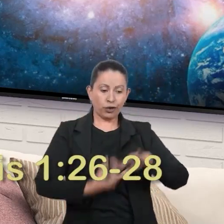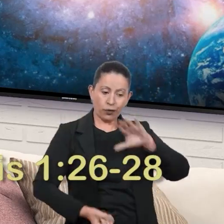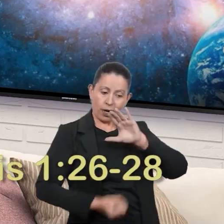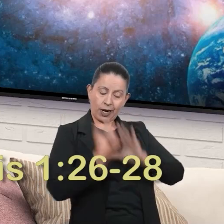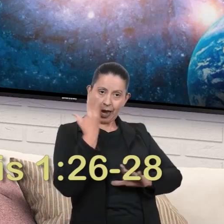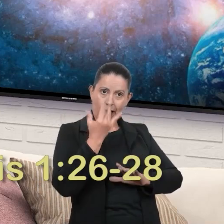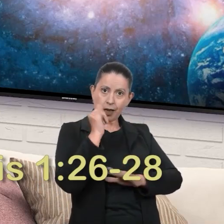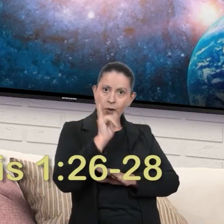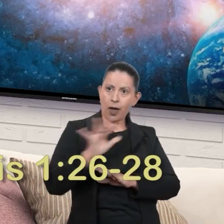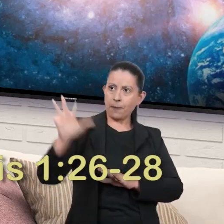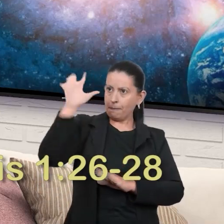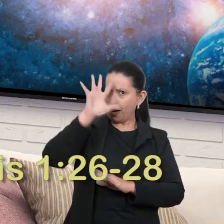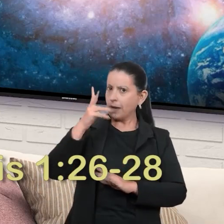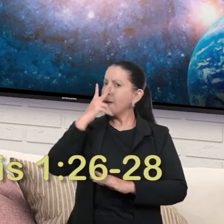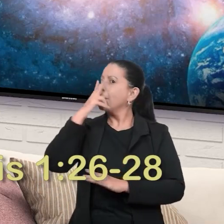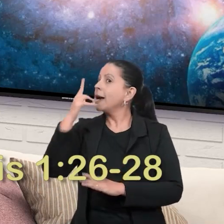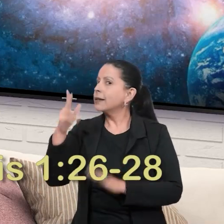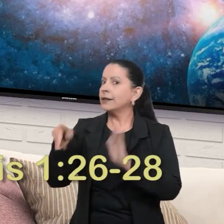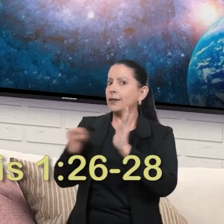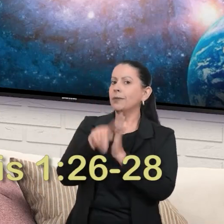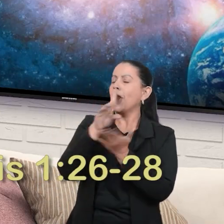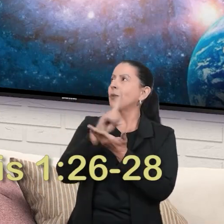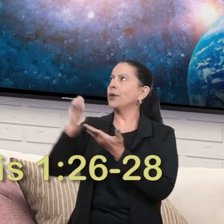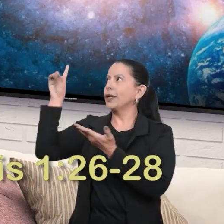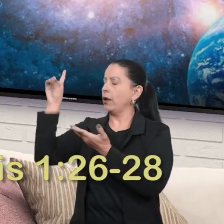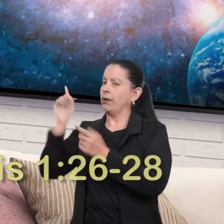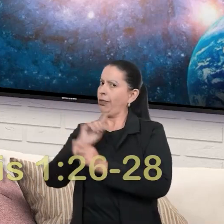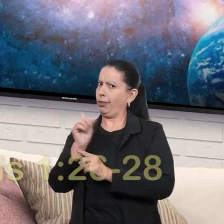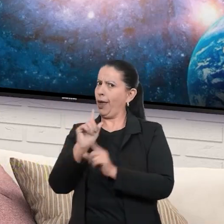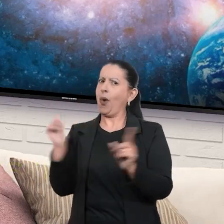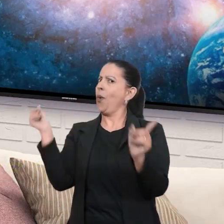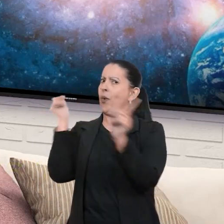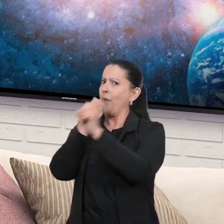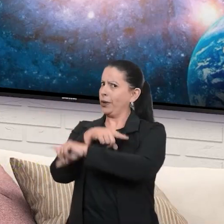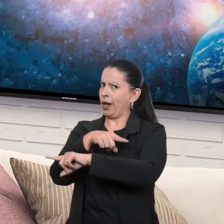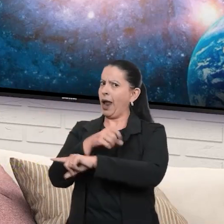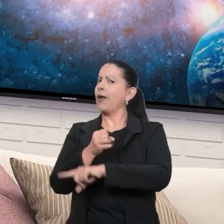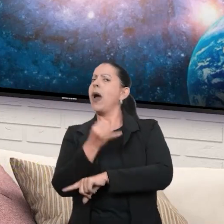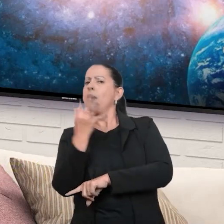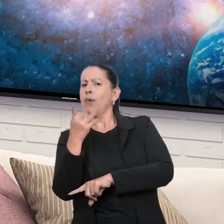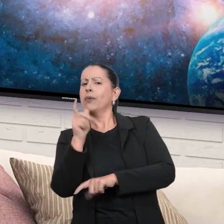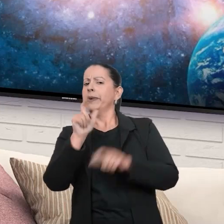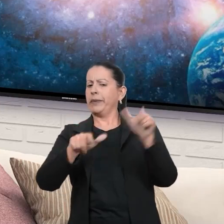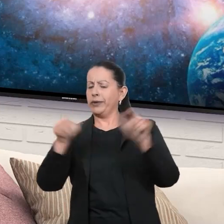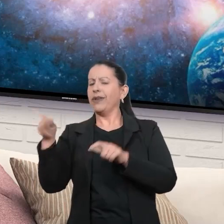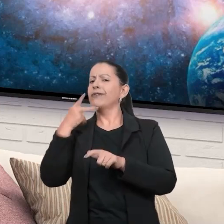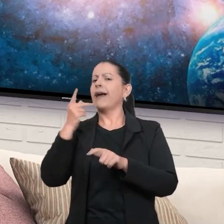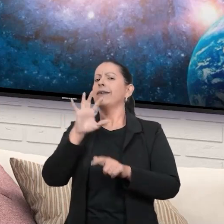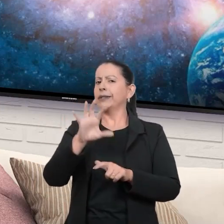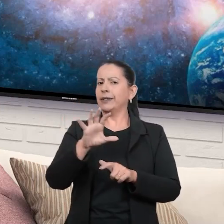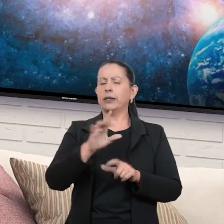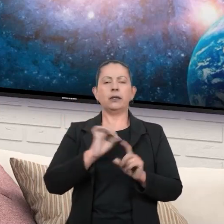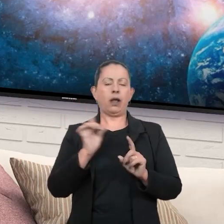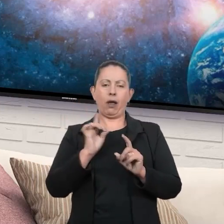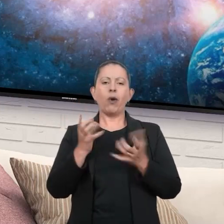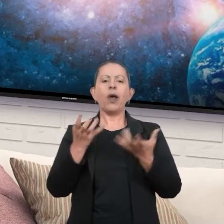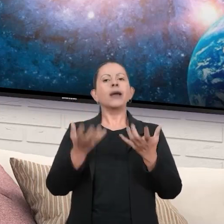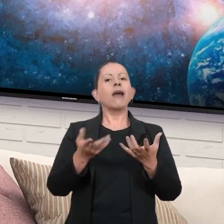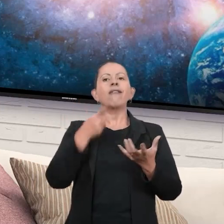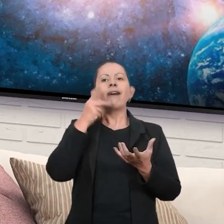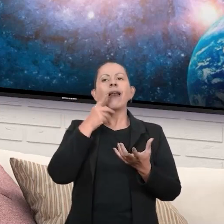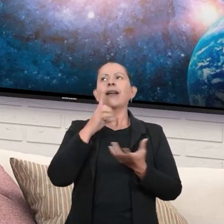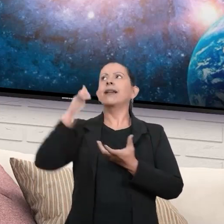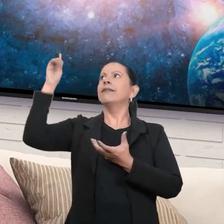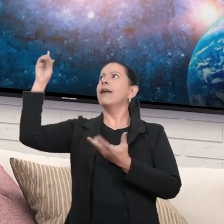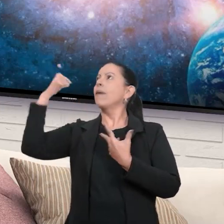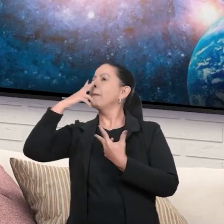criados à imagem e semelhança de Deus. E não ao contrário, viu? Como alguns dizem, né? Querem transformar Deus